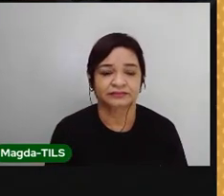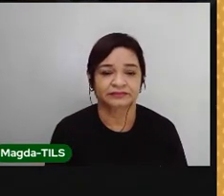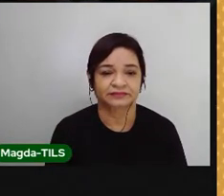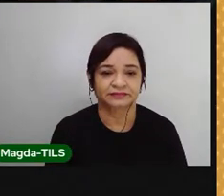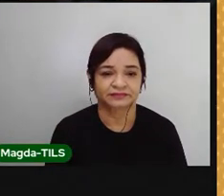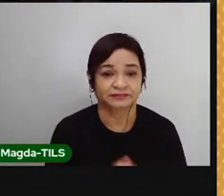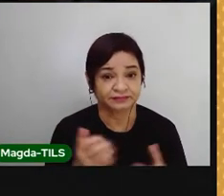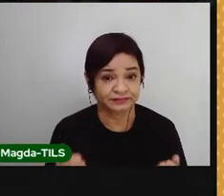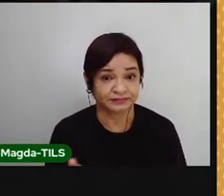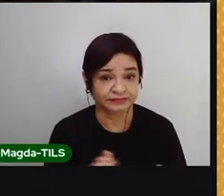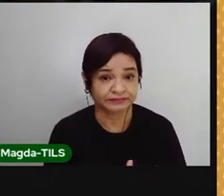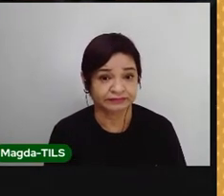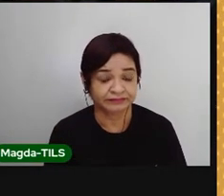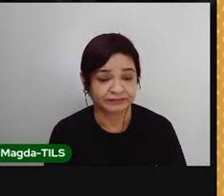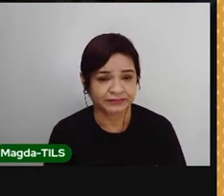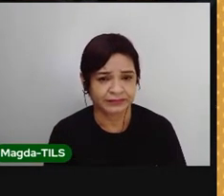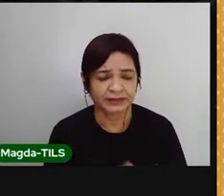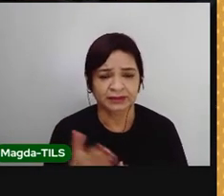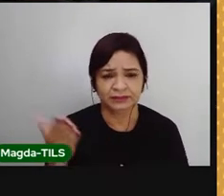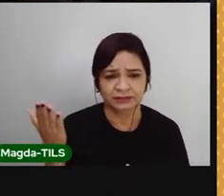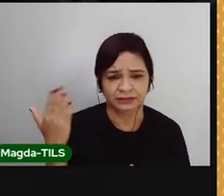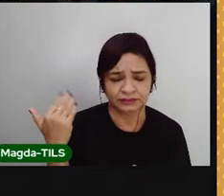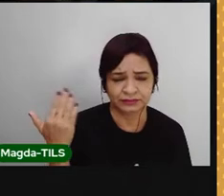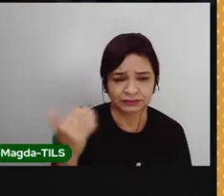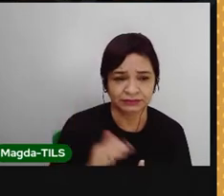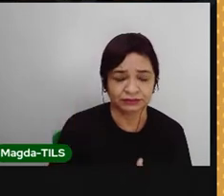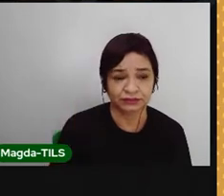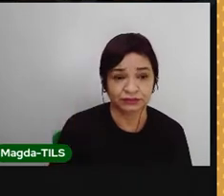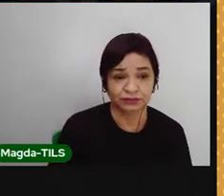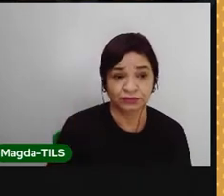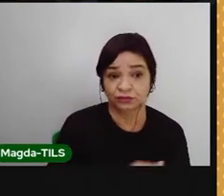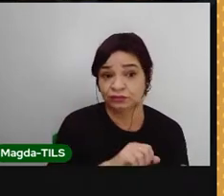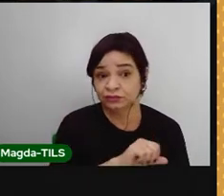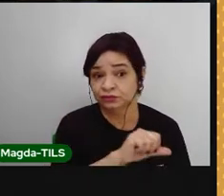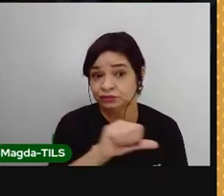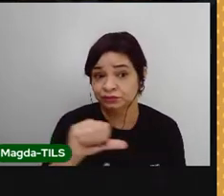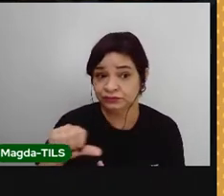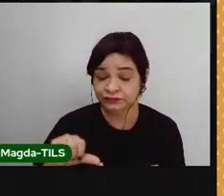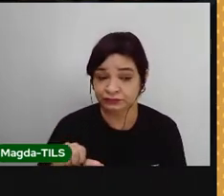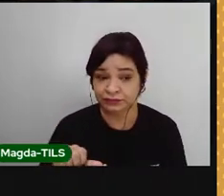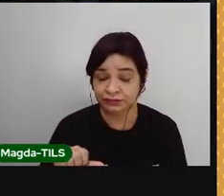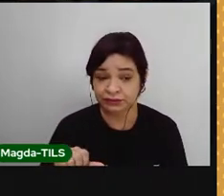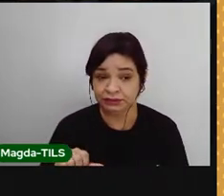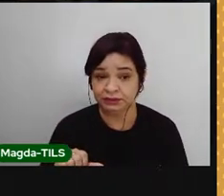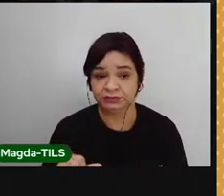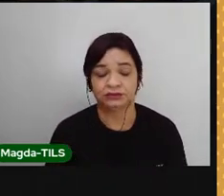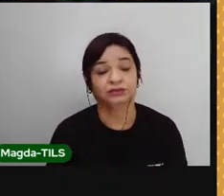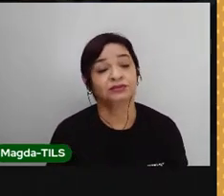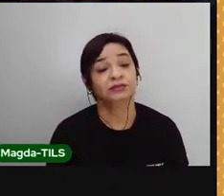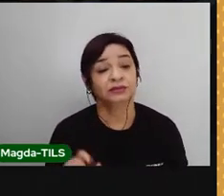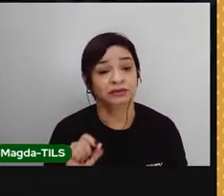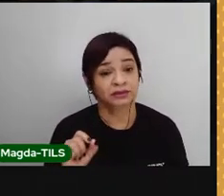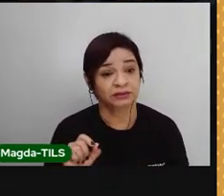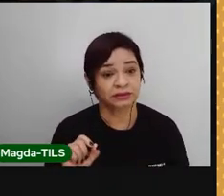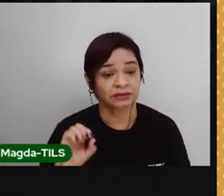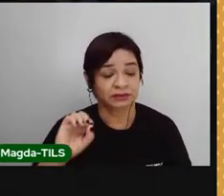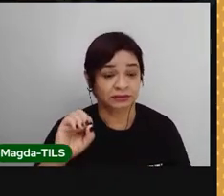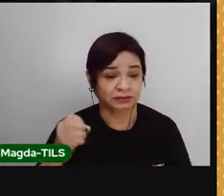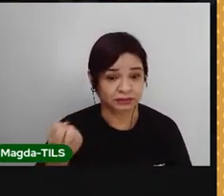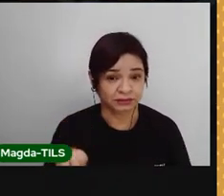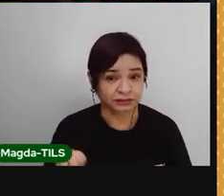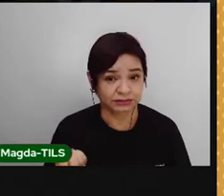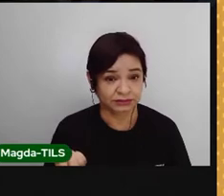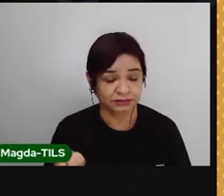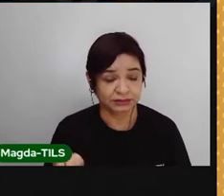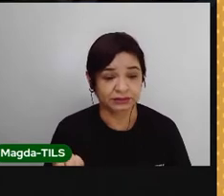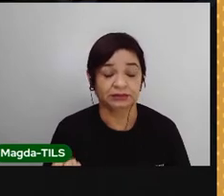Vamos lá! Então, na aula anterior, a gente viu que a Terra realiza dois movimentos que são fundamentais, que é o movimento de rotação e